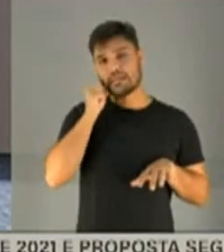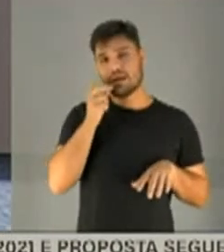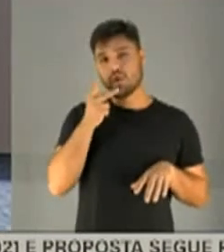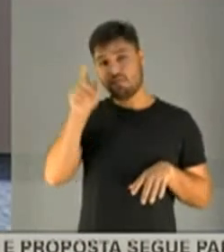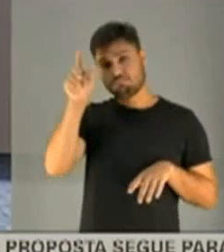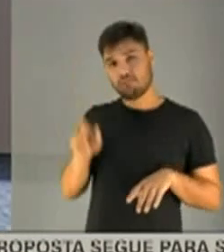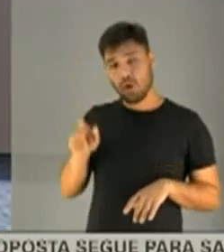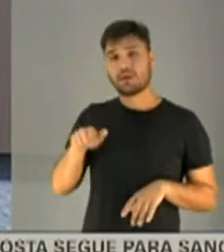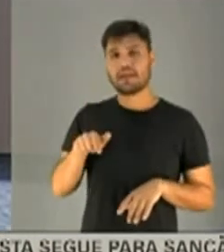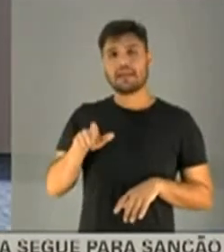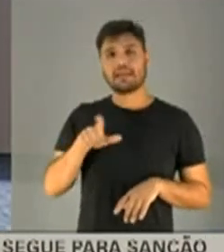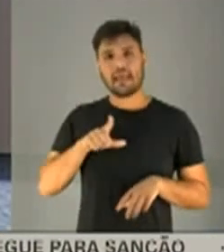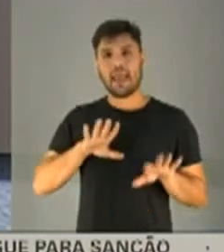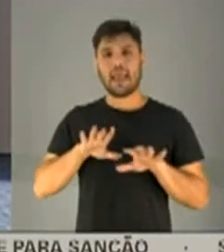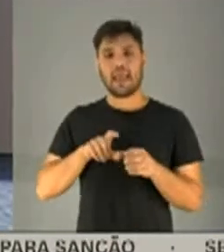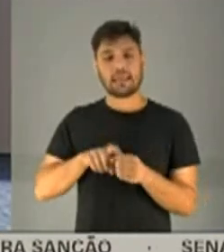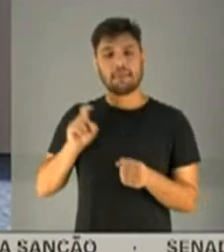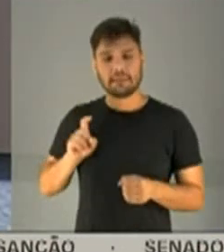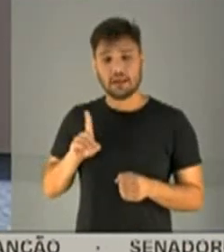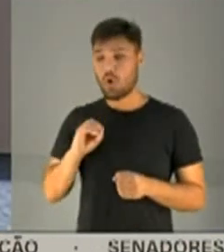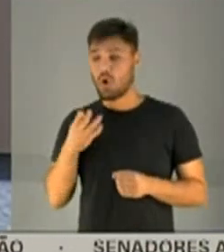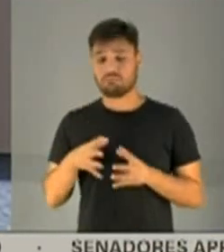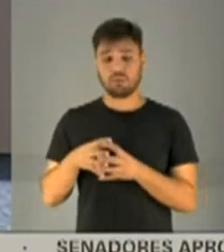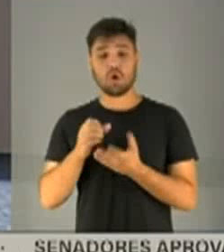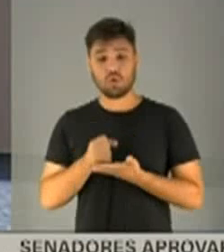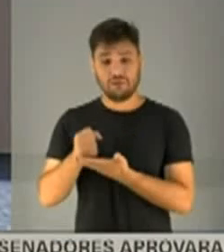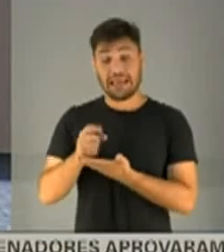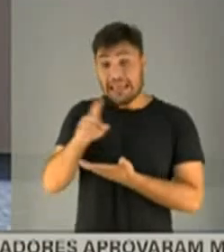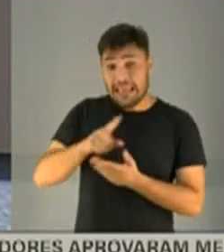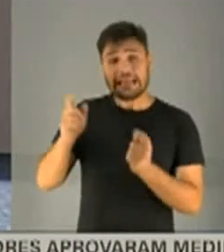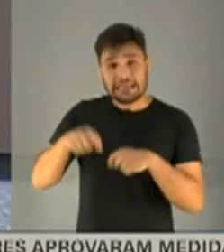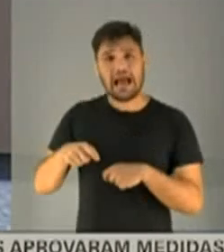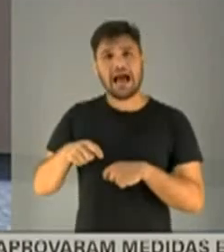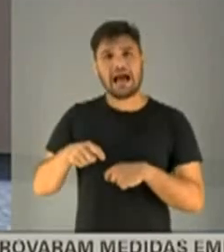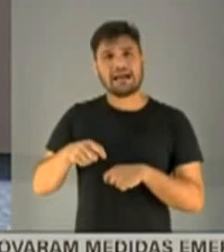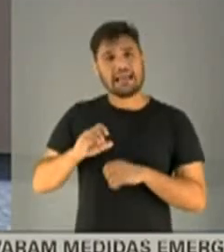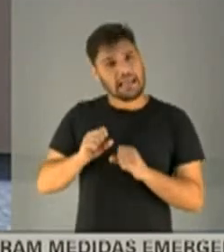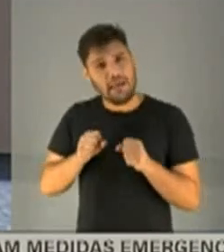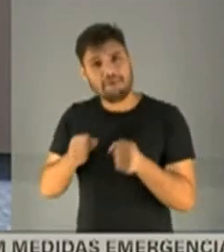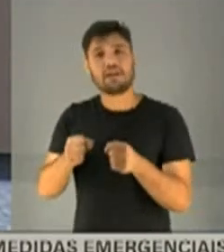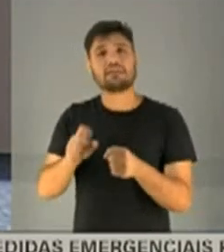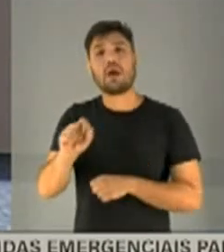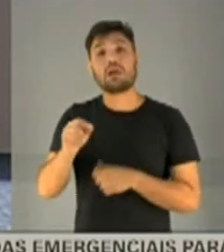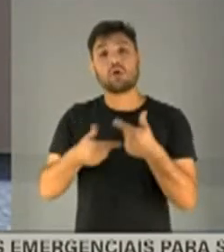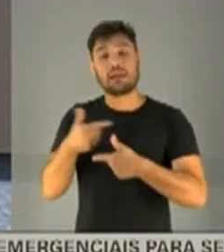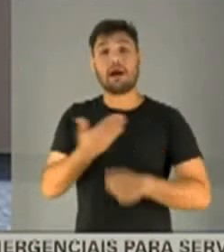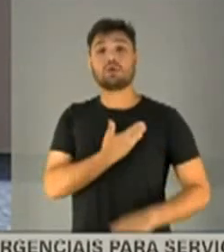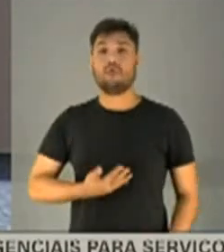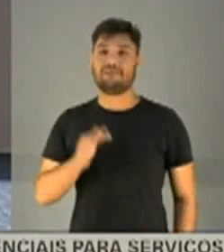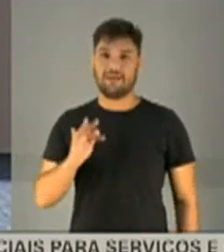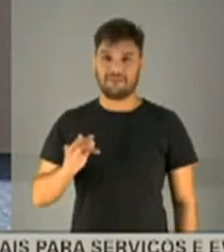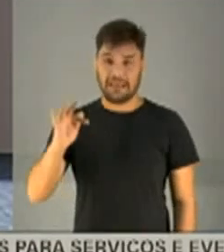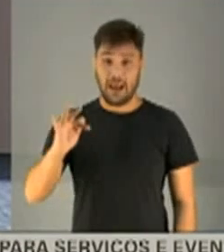são, ou têm independência ou são da base governista, eles são capazes tranquilamente de defender ações do governo federal.